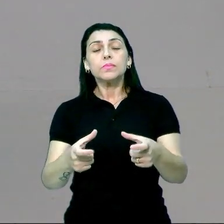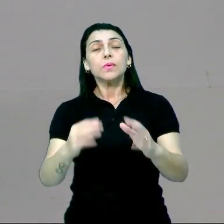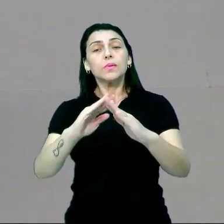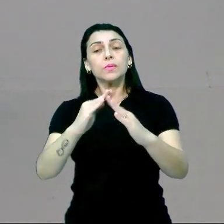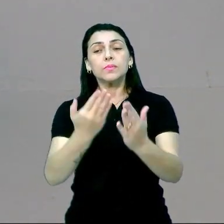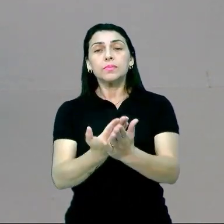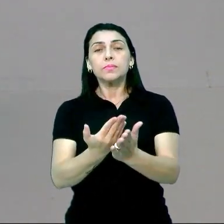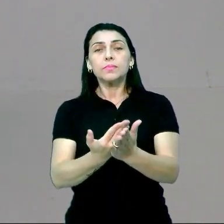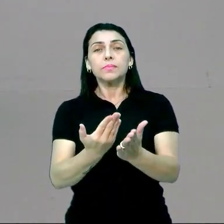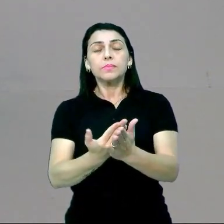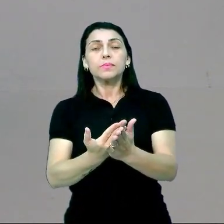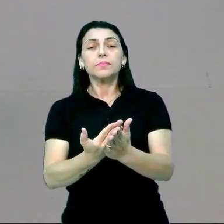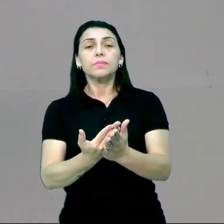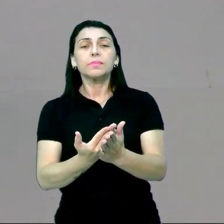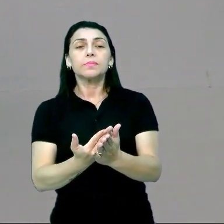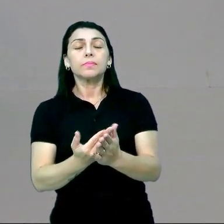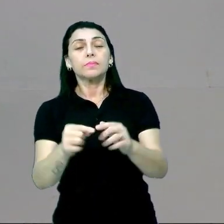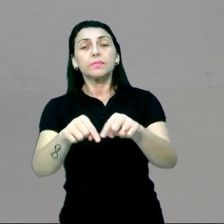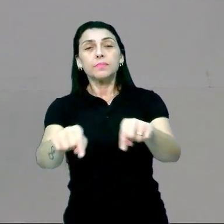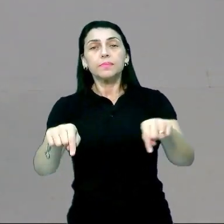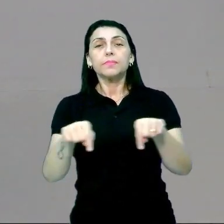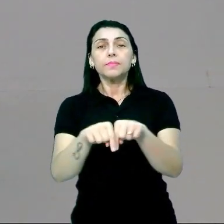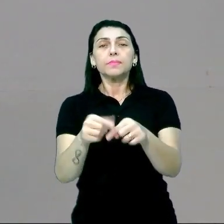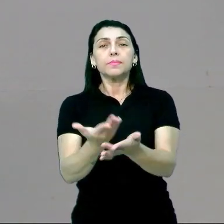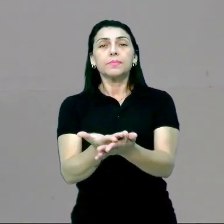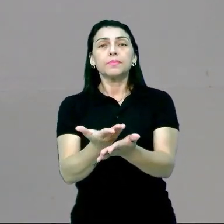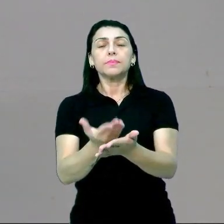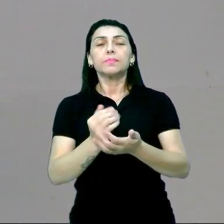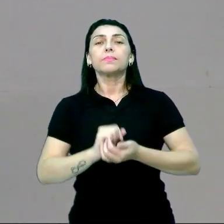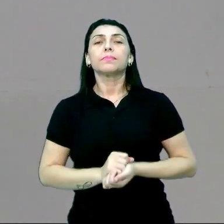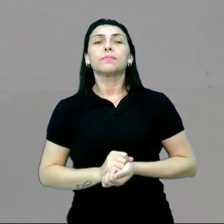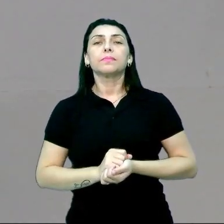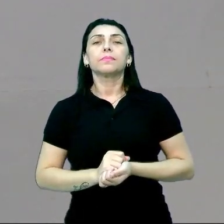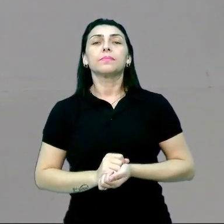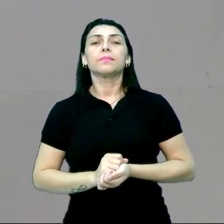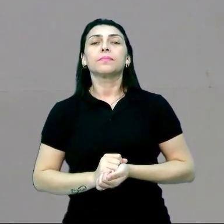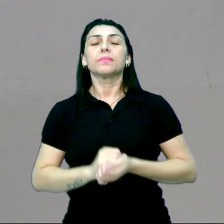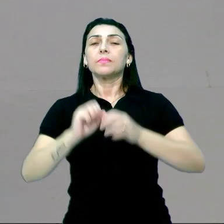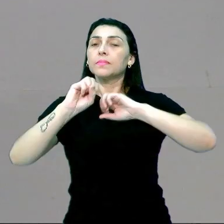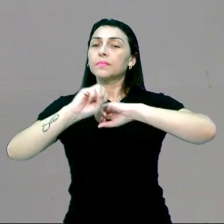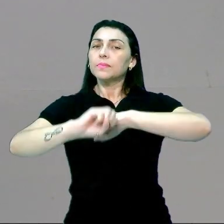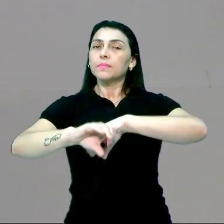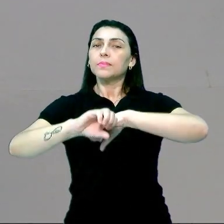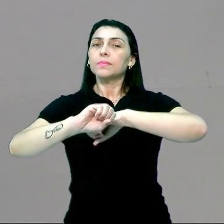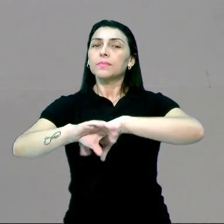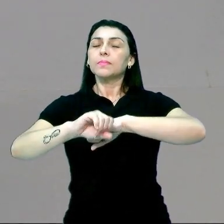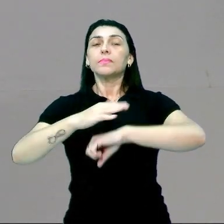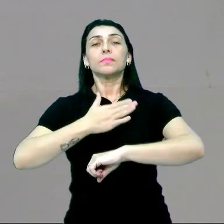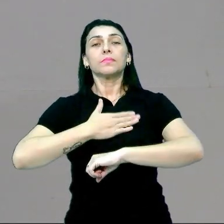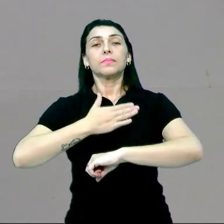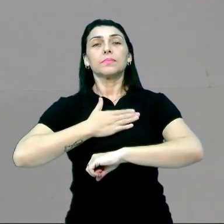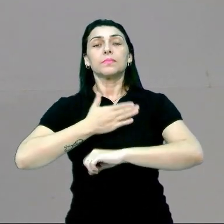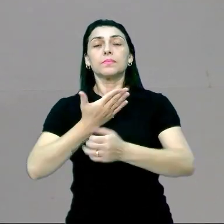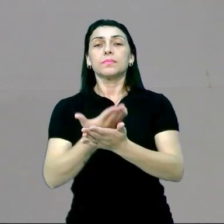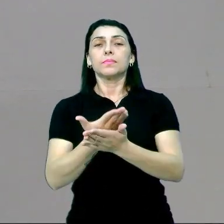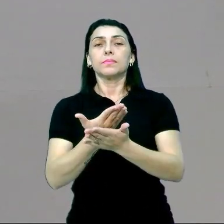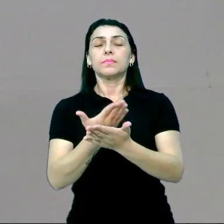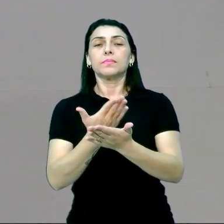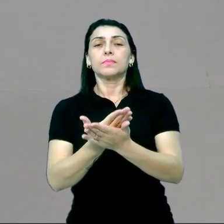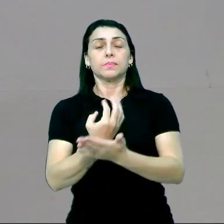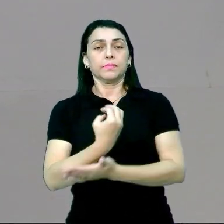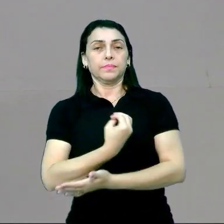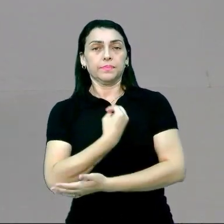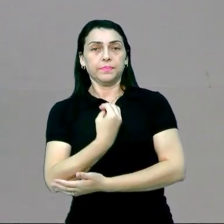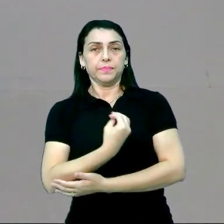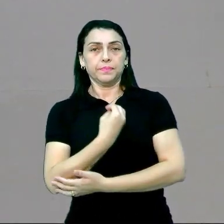escolar, em sala de aula, ministrando a minha aula, essa